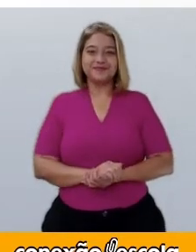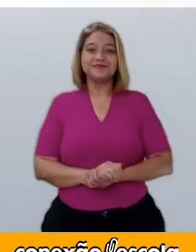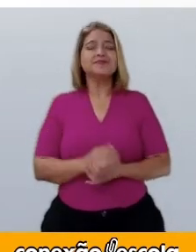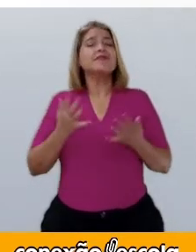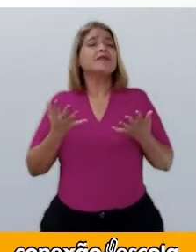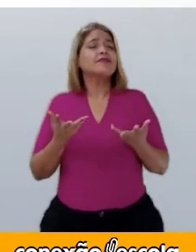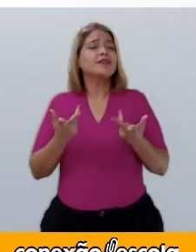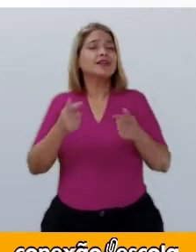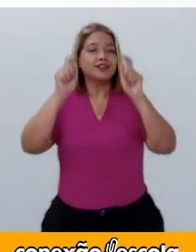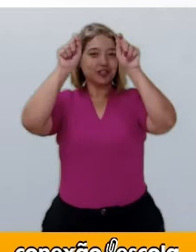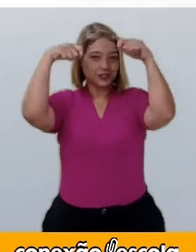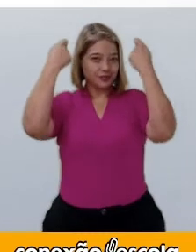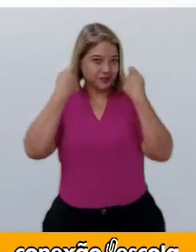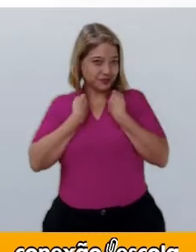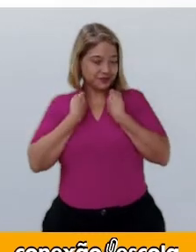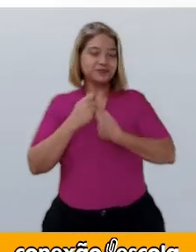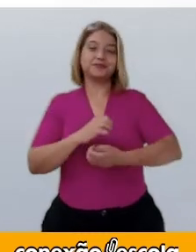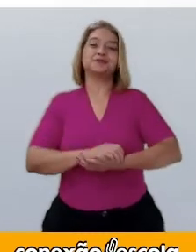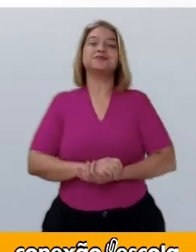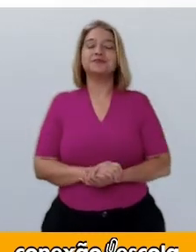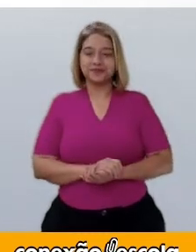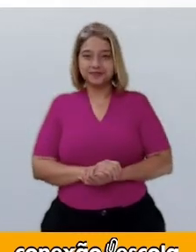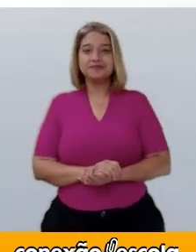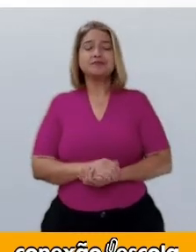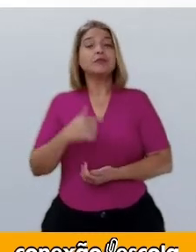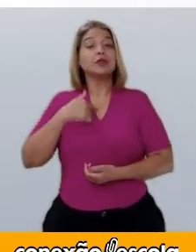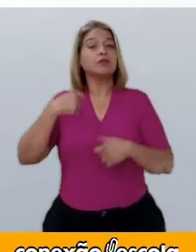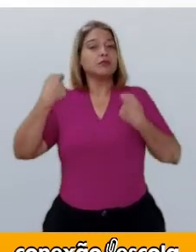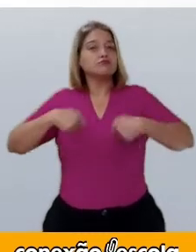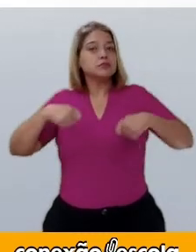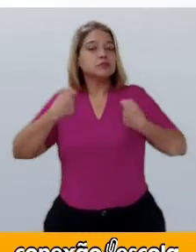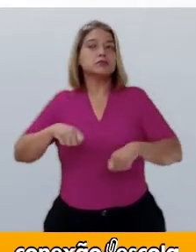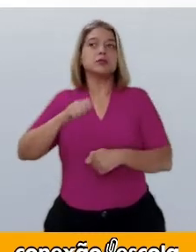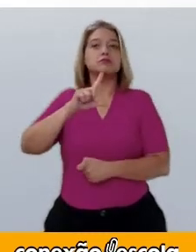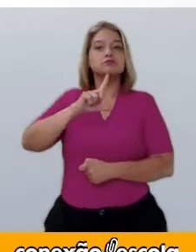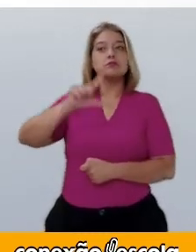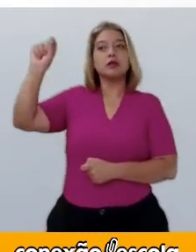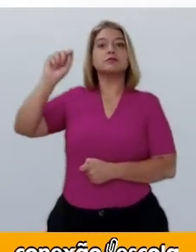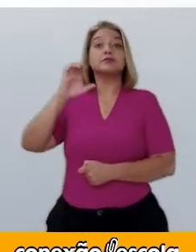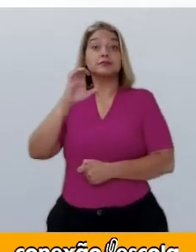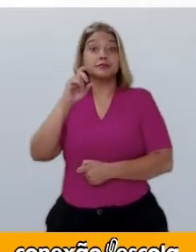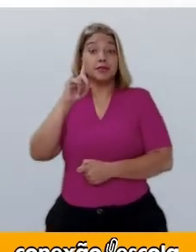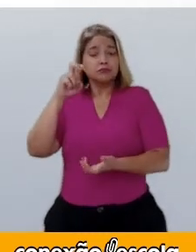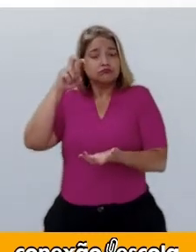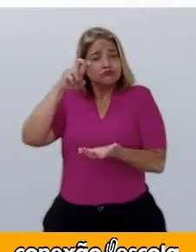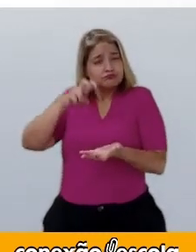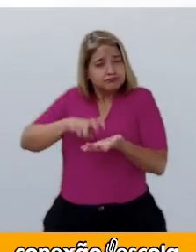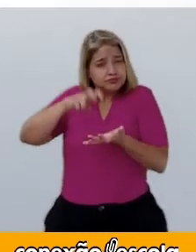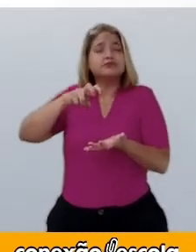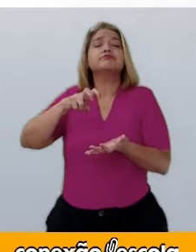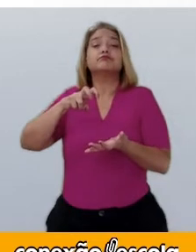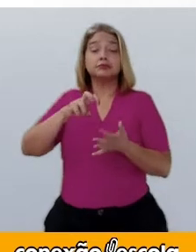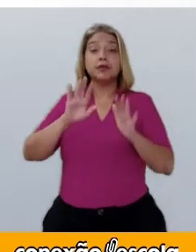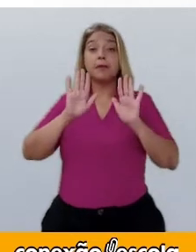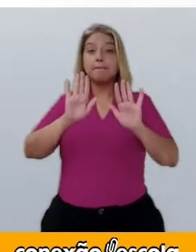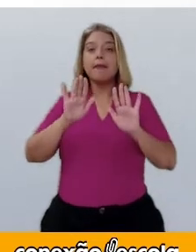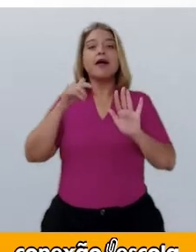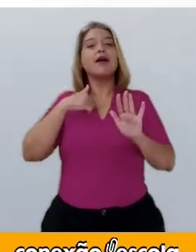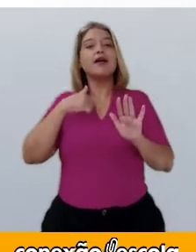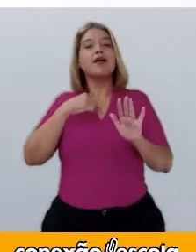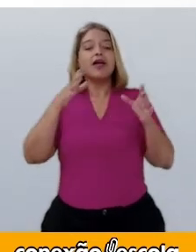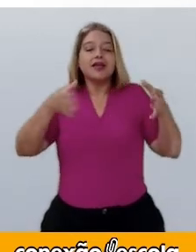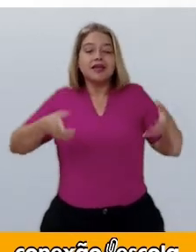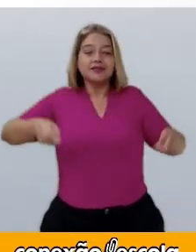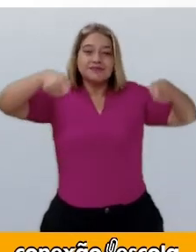Querida Chapeuzinho, tive que sair cedo hoje, Mas deixei